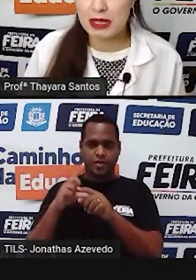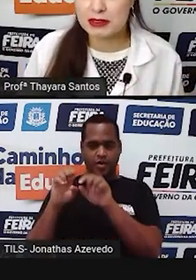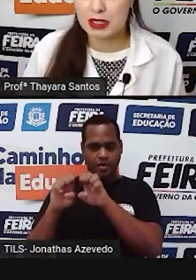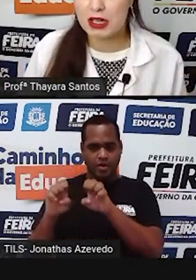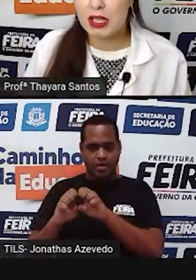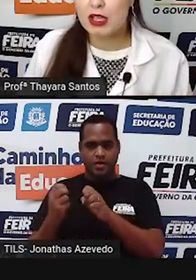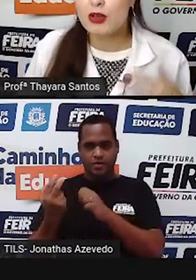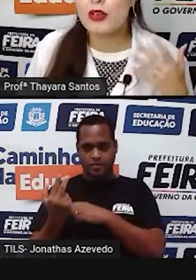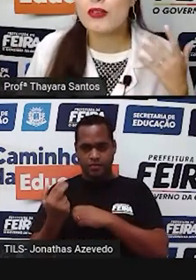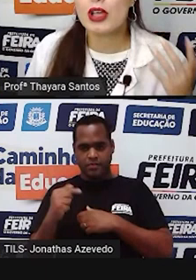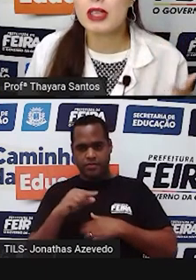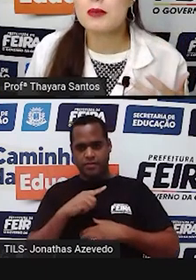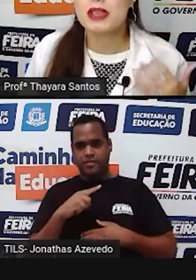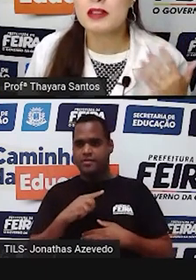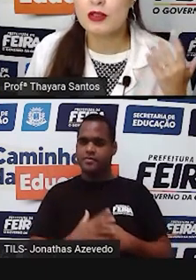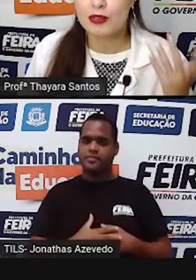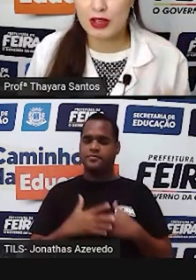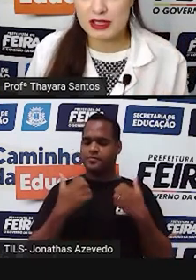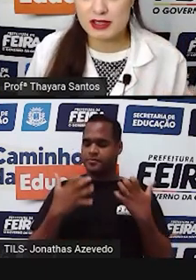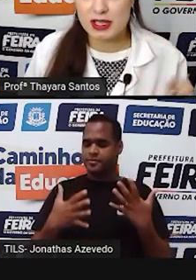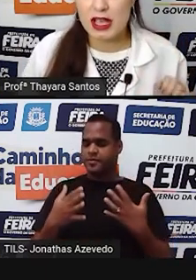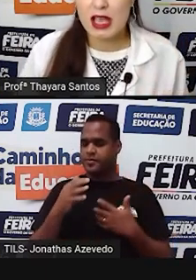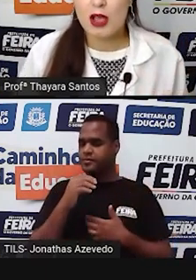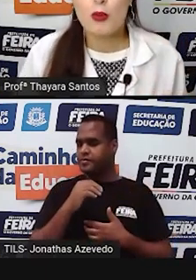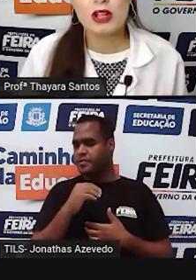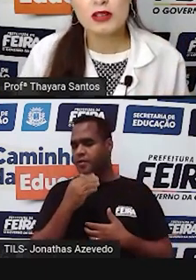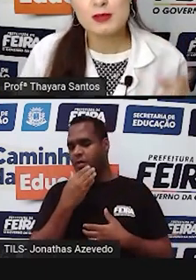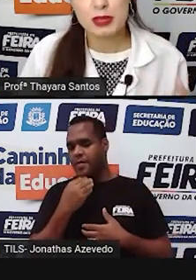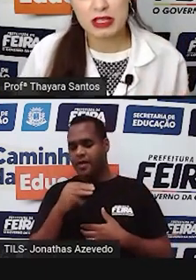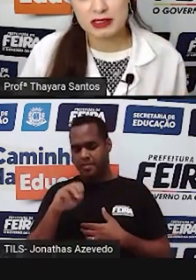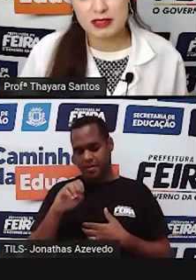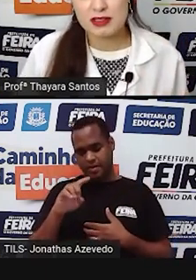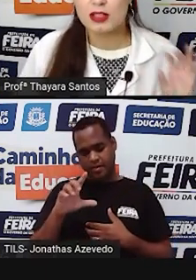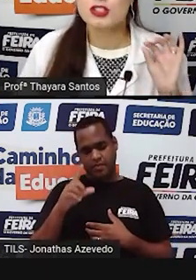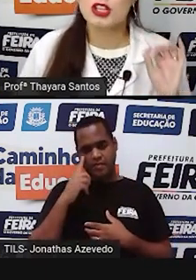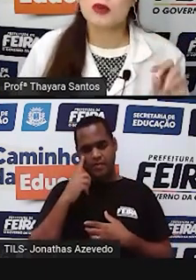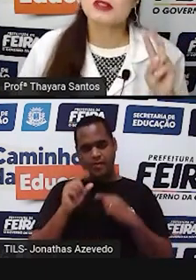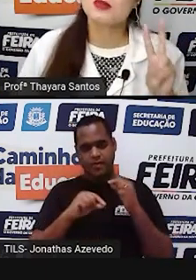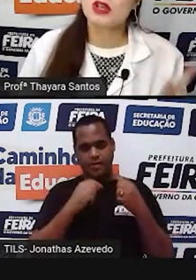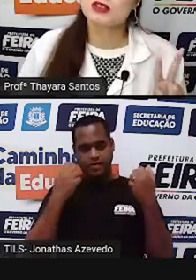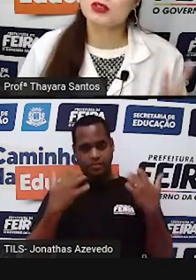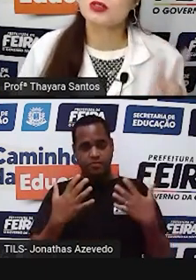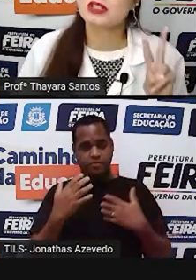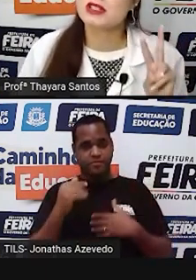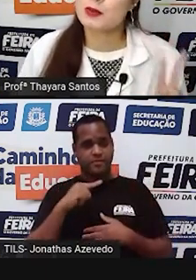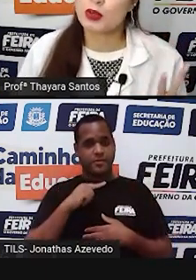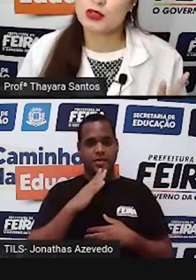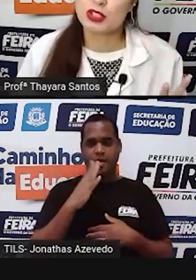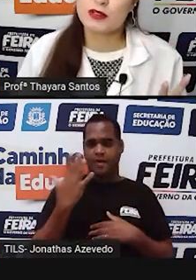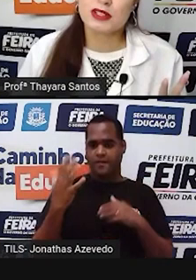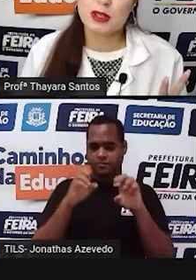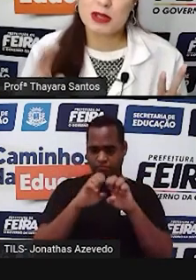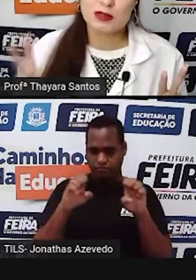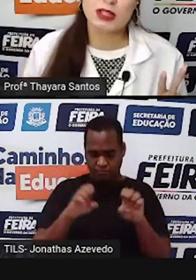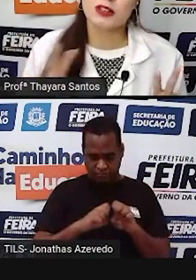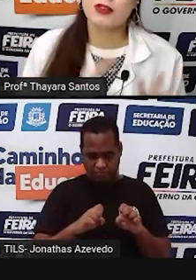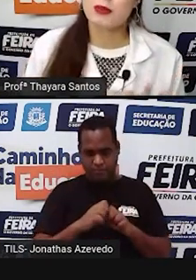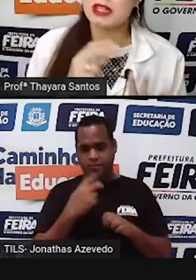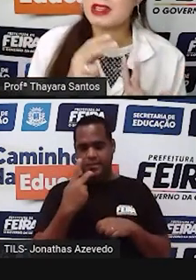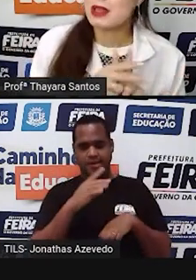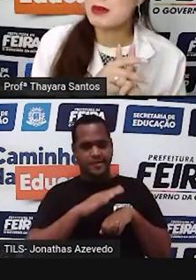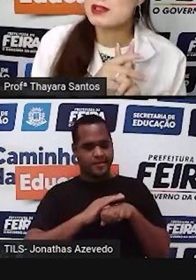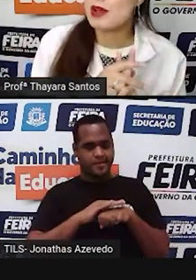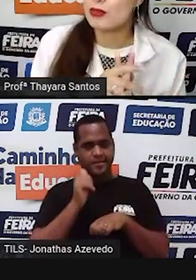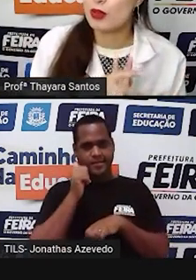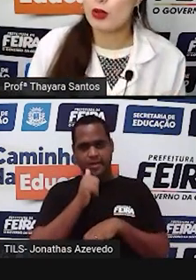mesma planta. E o que foi que Mendel fez? Quando as plantas tinham as duas estruturas reprodutivas, masculina e